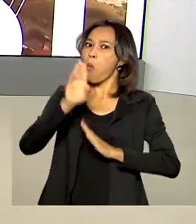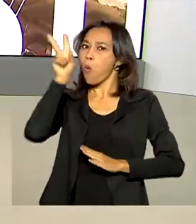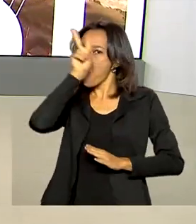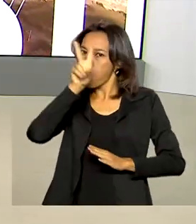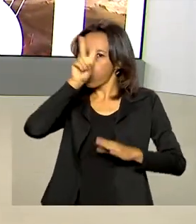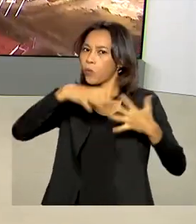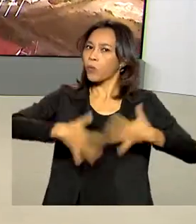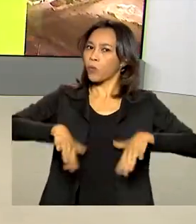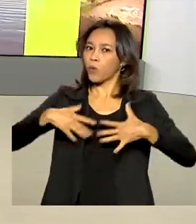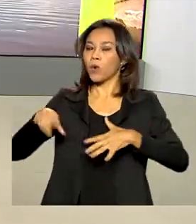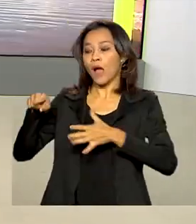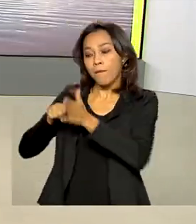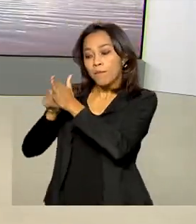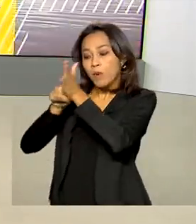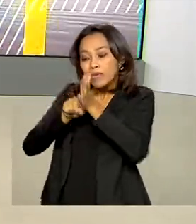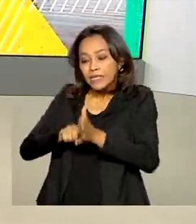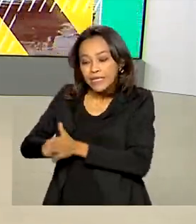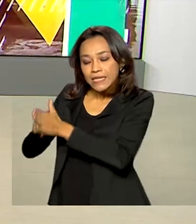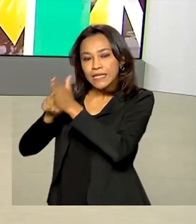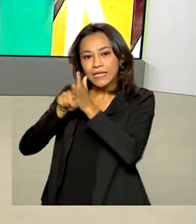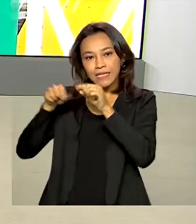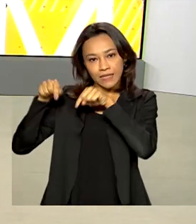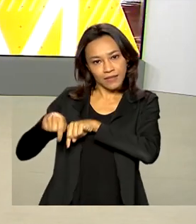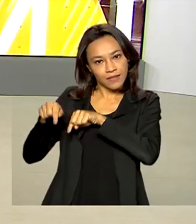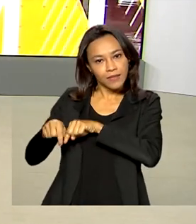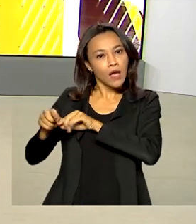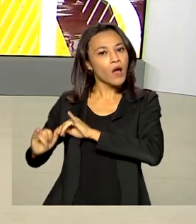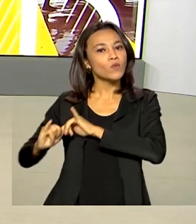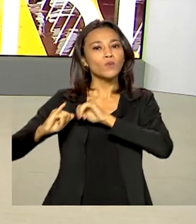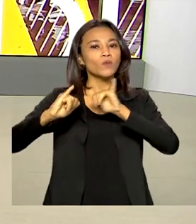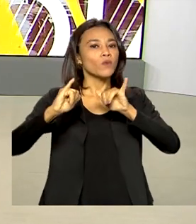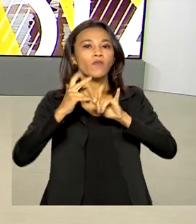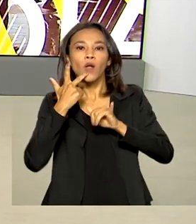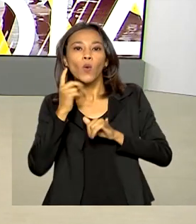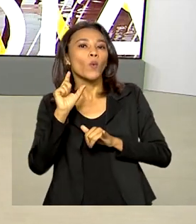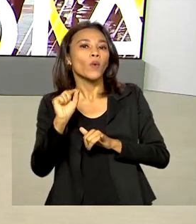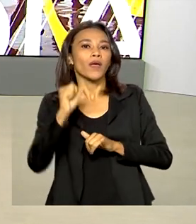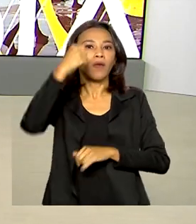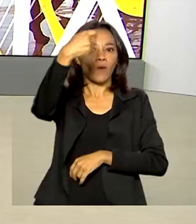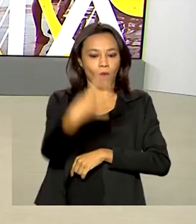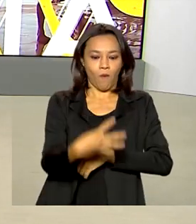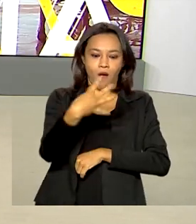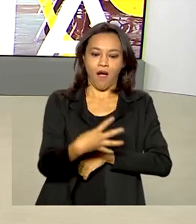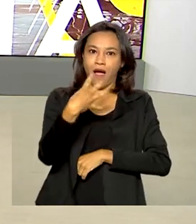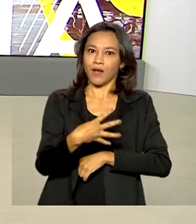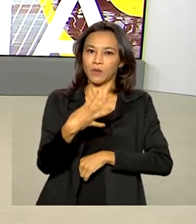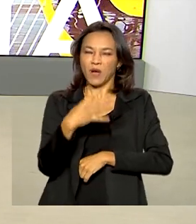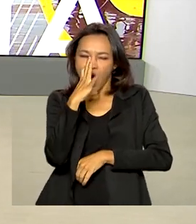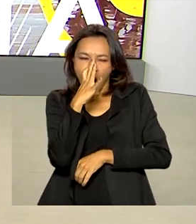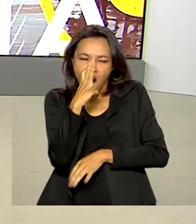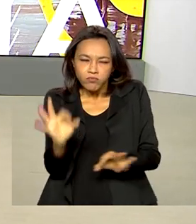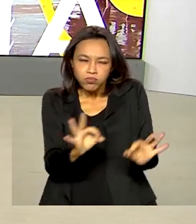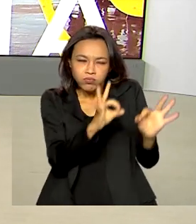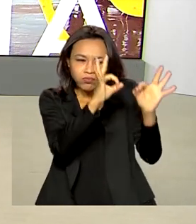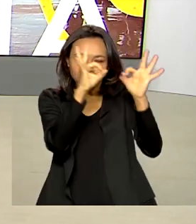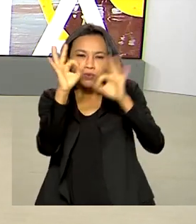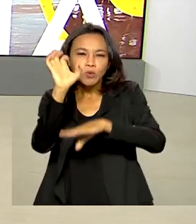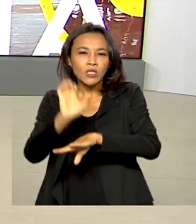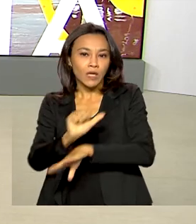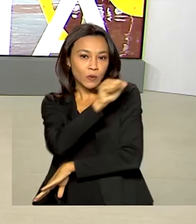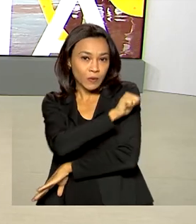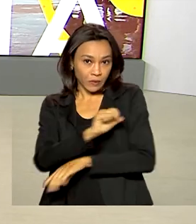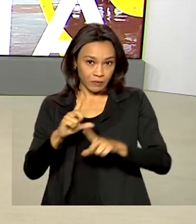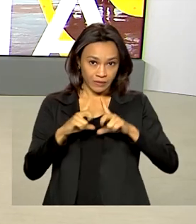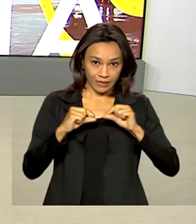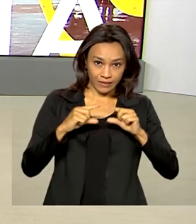da Cantar e Bop Mídia, a emissora da empresa Brasil de Comunicação terminou o dia em quarto lugar em audiência no Rio de Janeiro e